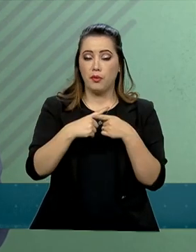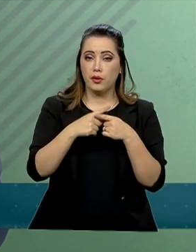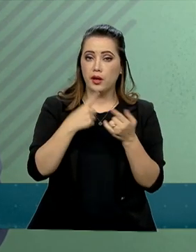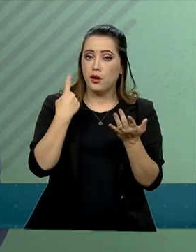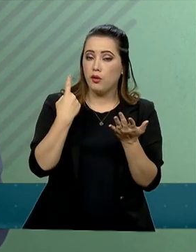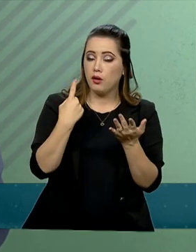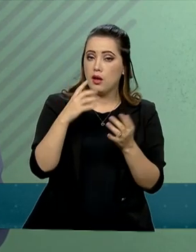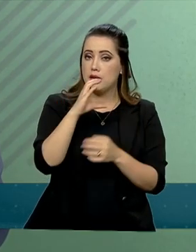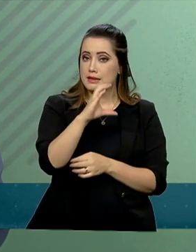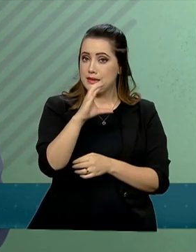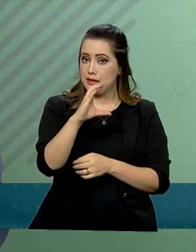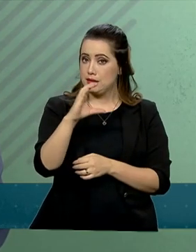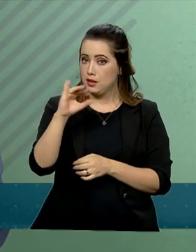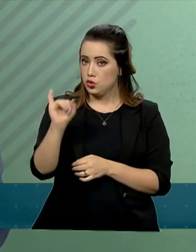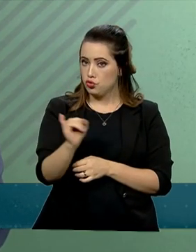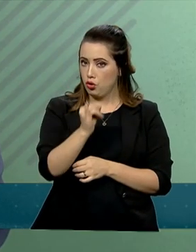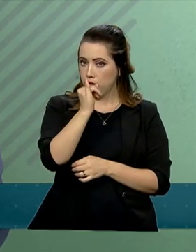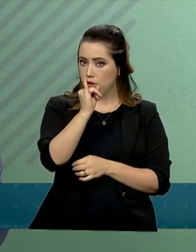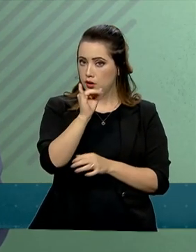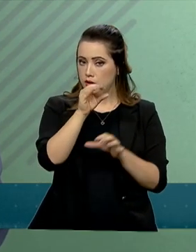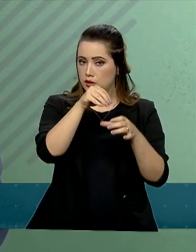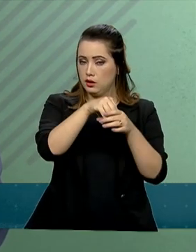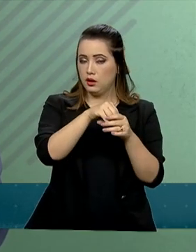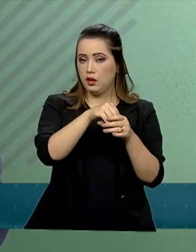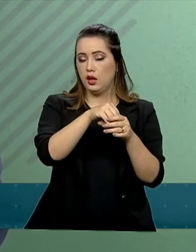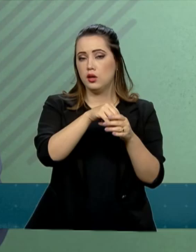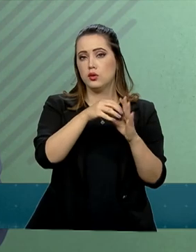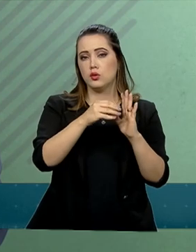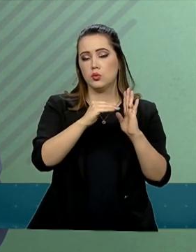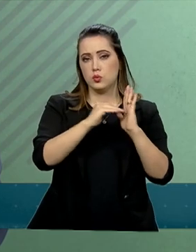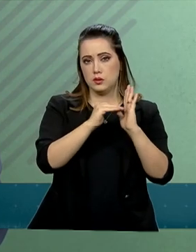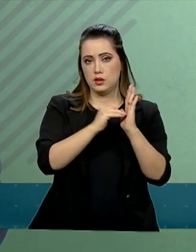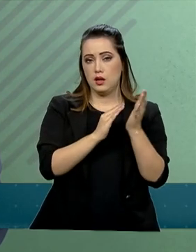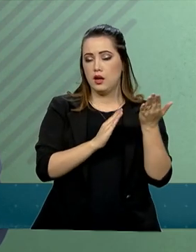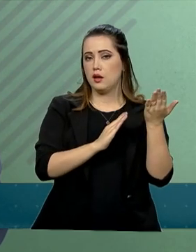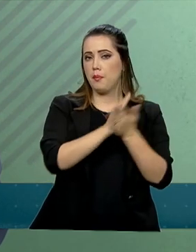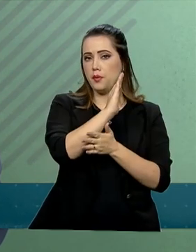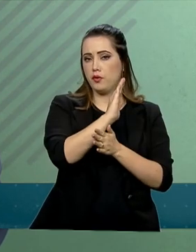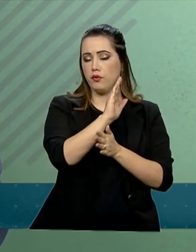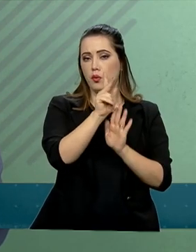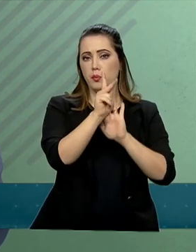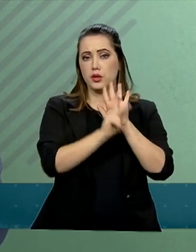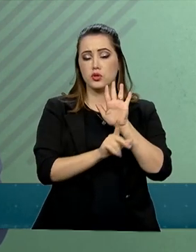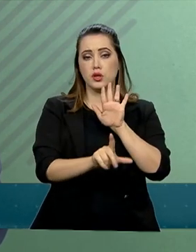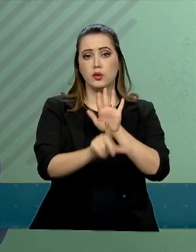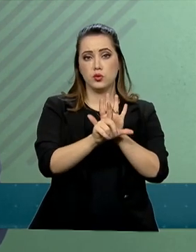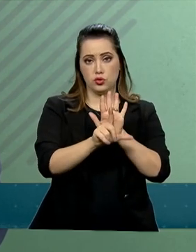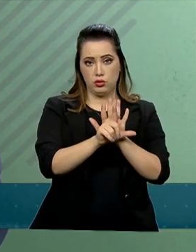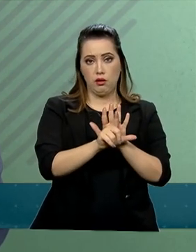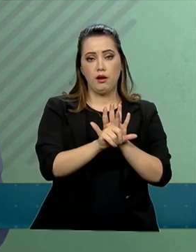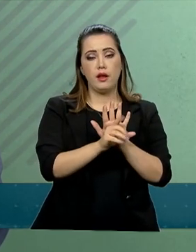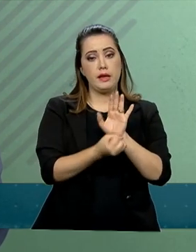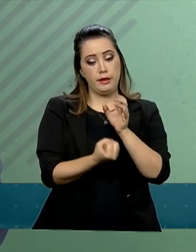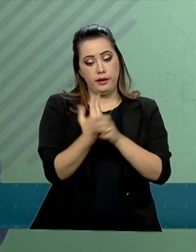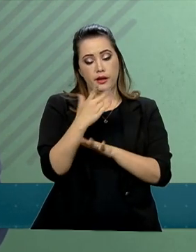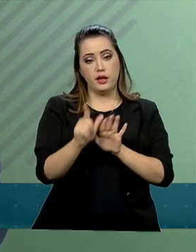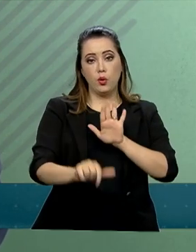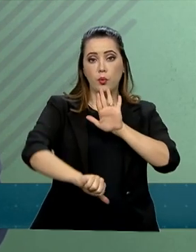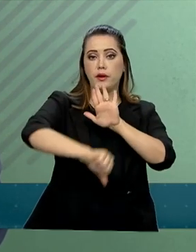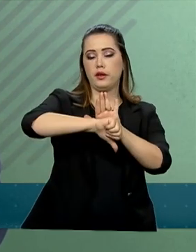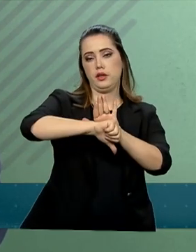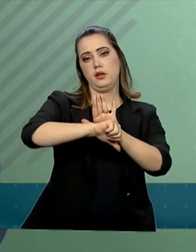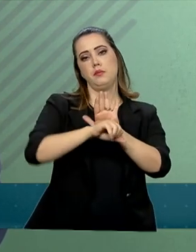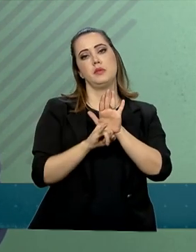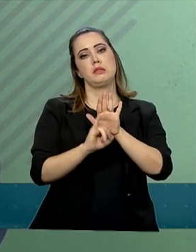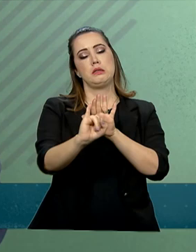projeto de lei que, melhor, criminaliza o Caixa 2 em eleições. Essa ação consta das